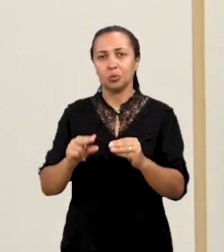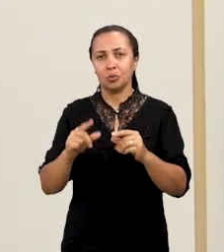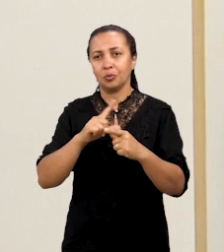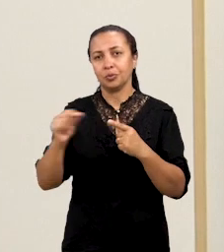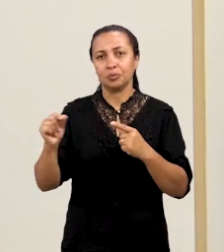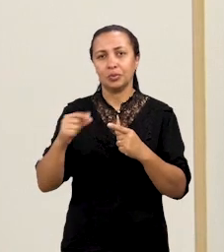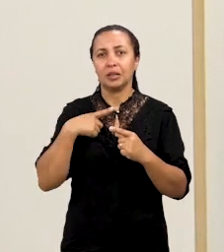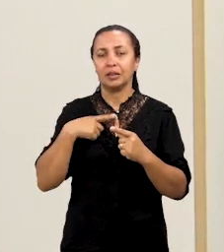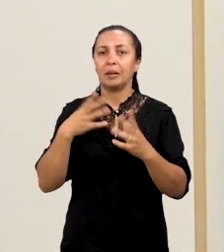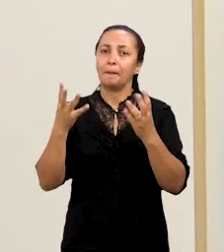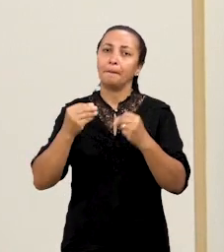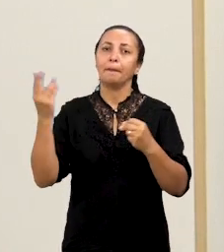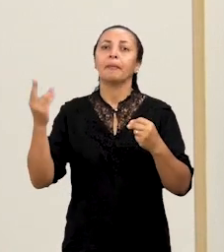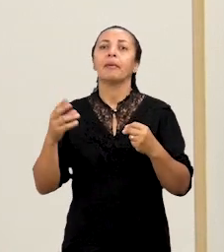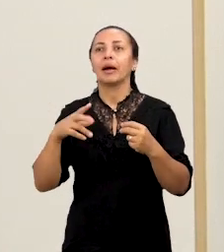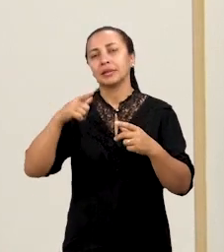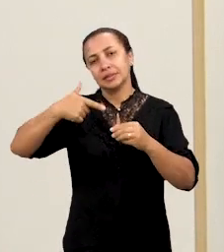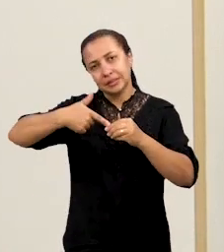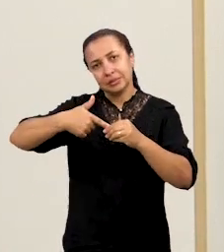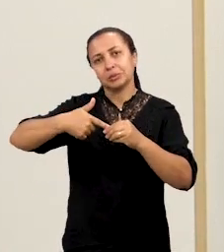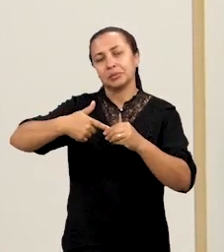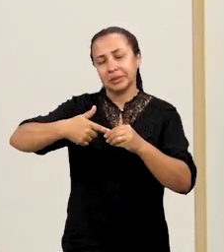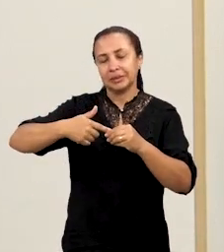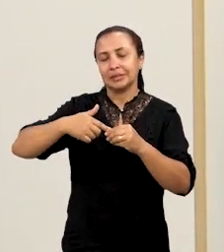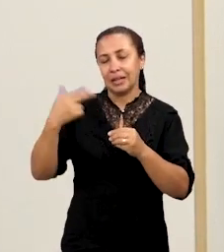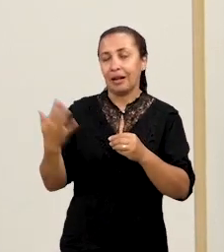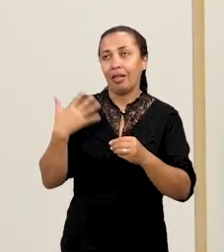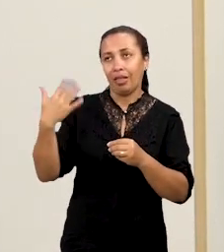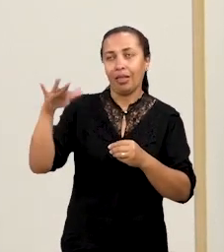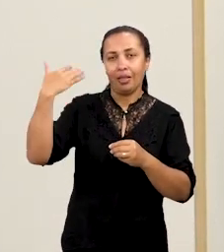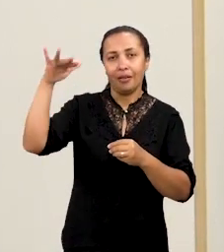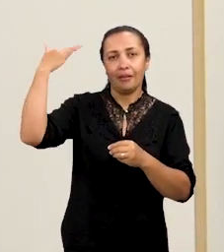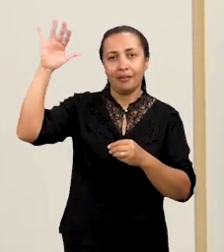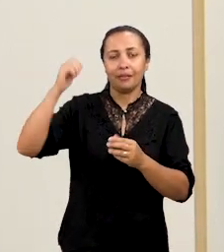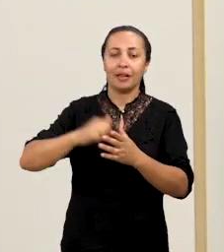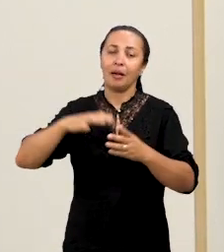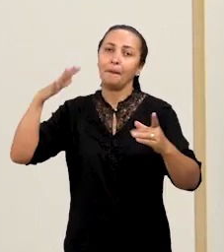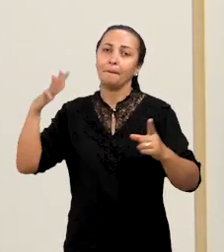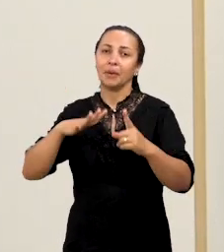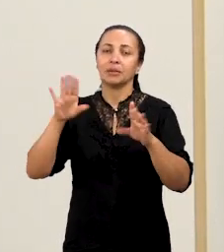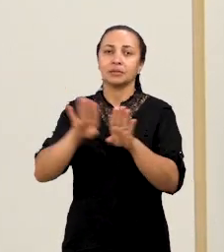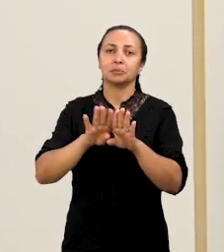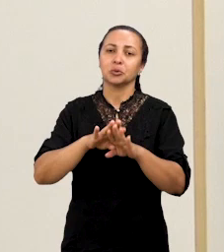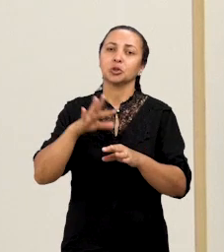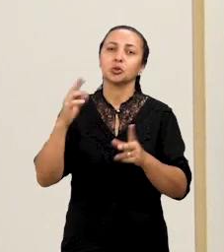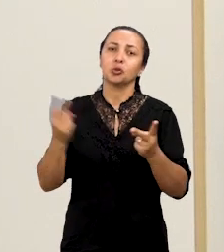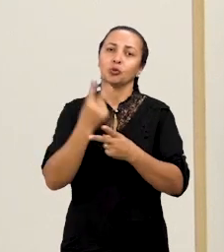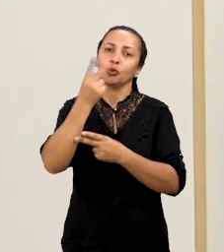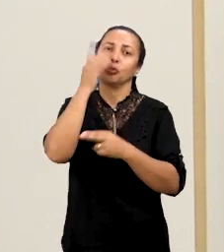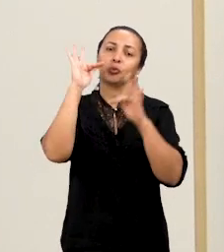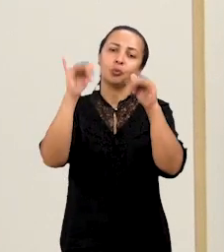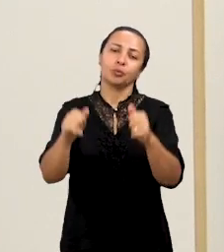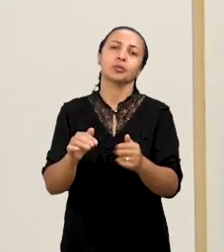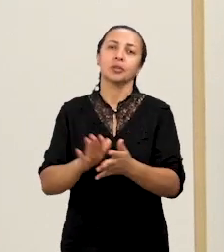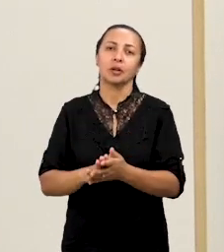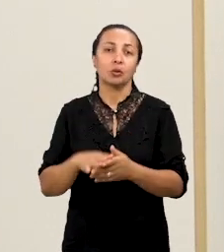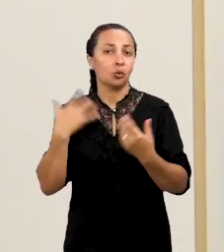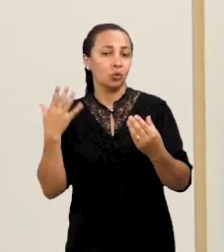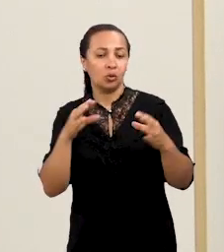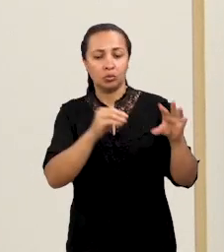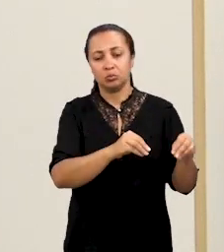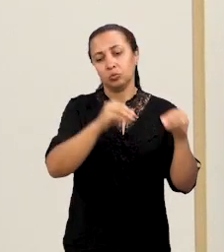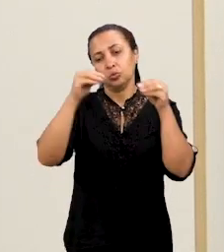a gente tem um maior consumo de combustível. E isso impacta, então, no preço final, tanto do